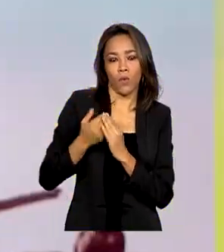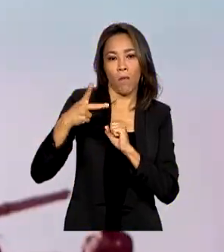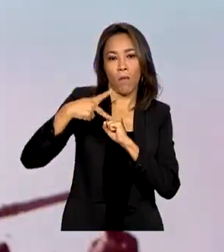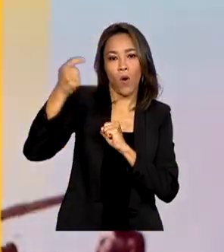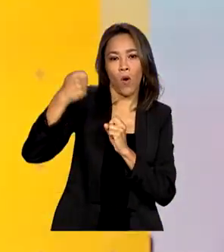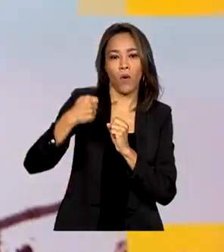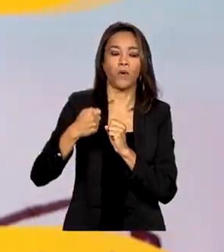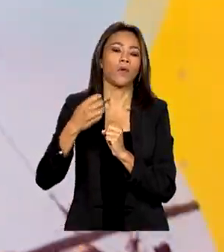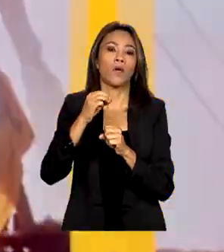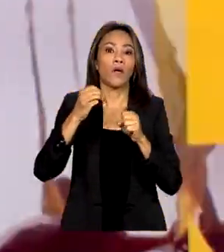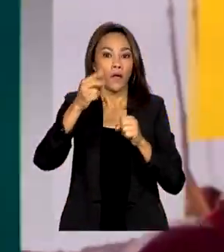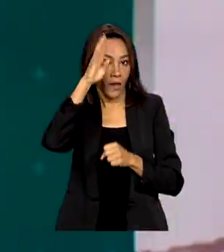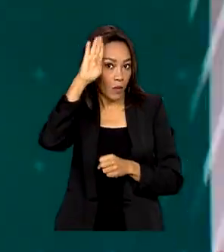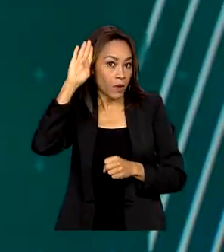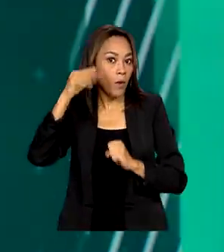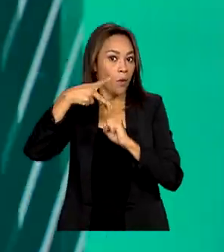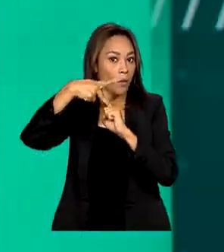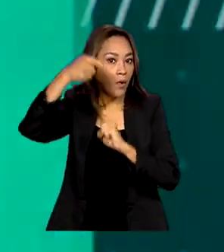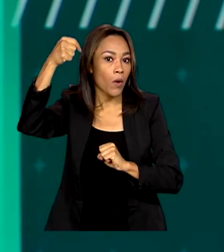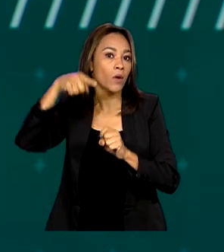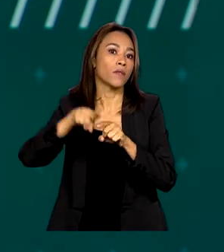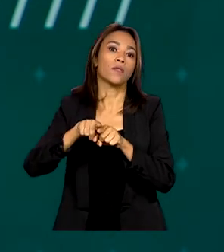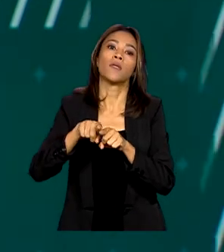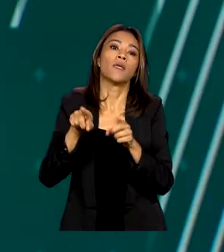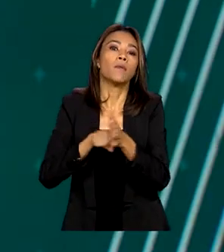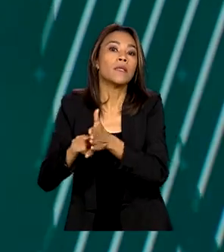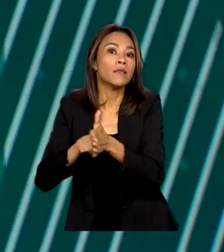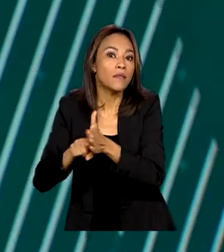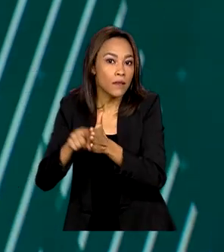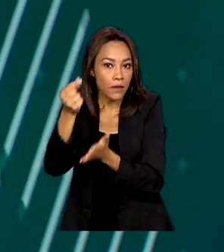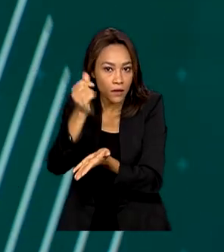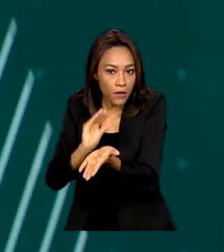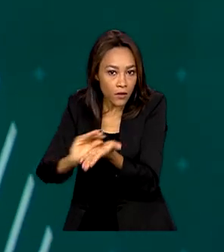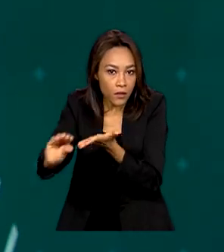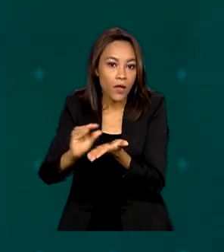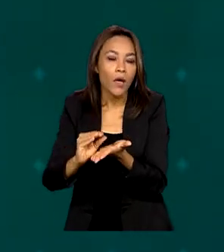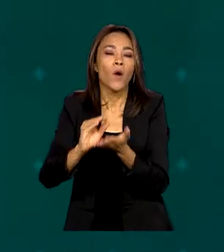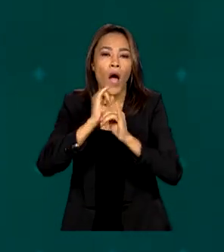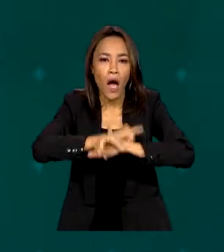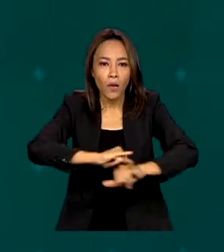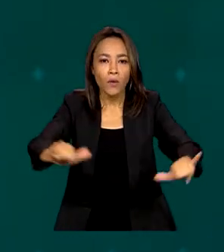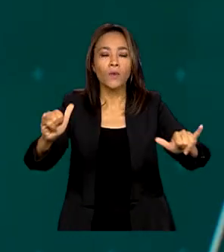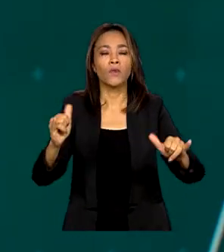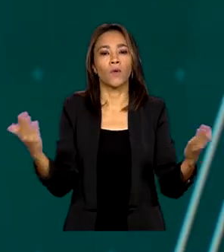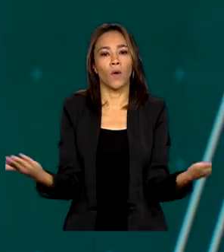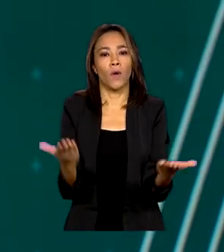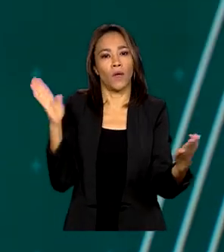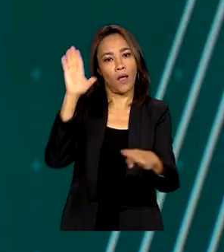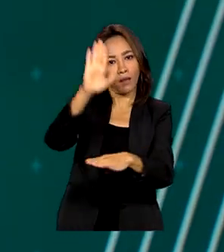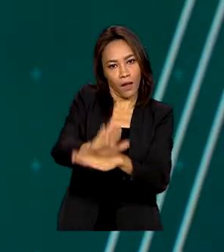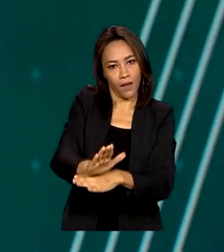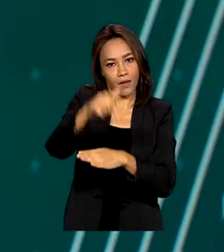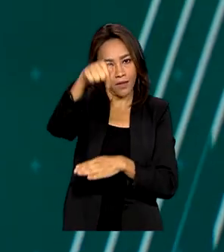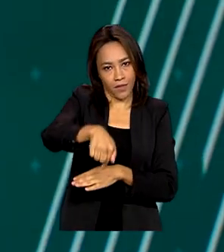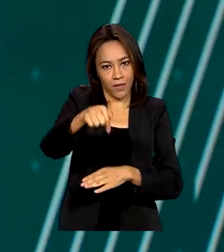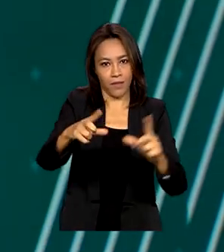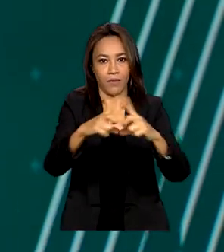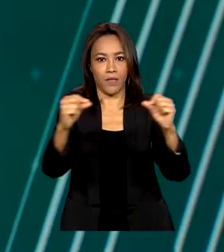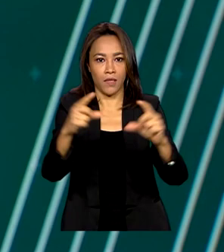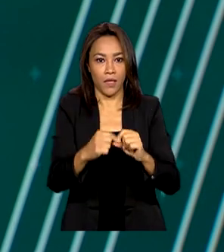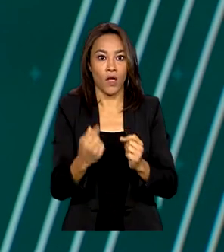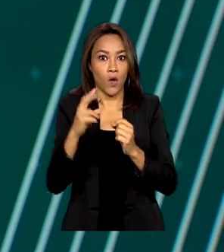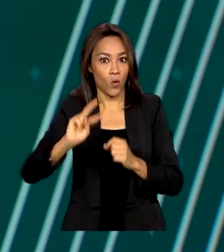iniciação científica e na Bolsa Permanência em todo o país. O anúncio será hoje à tarde no Palácio do Planalto, aqui em Brasília. Os